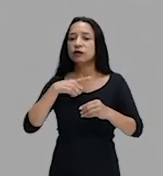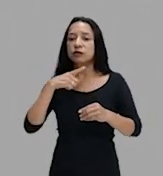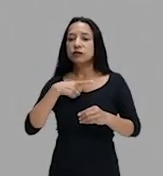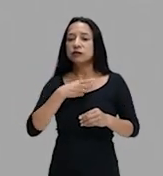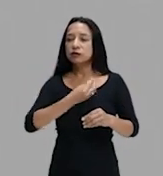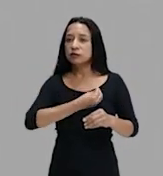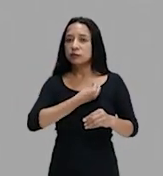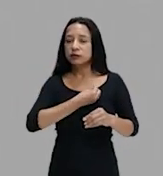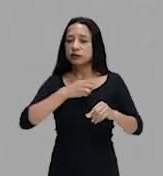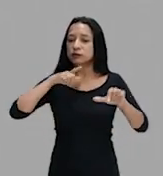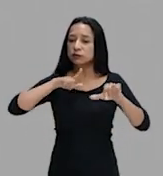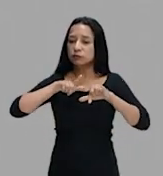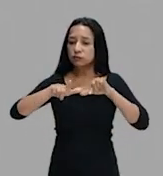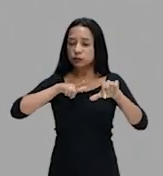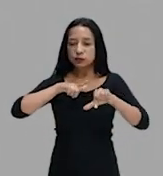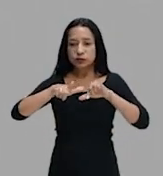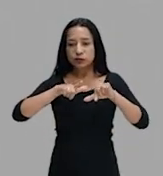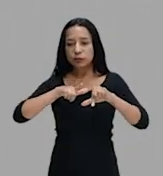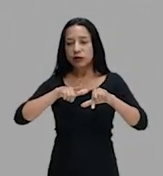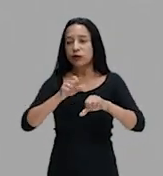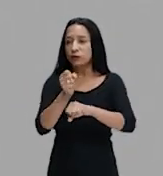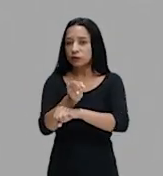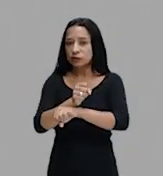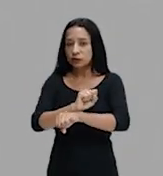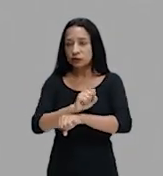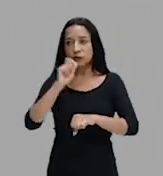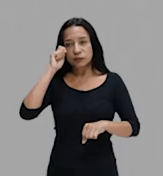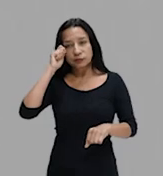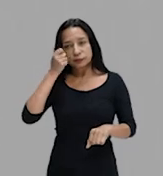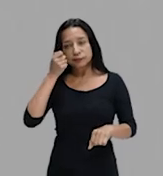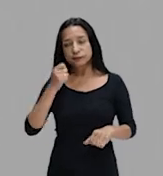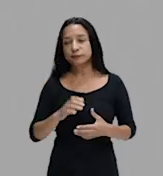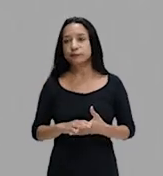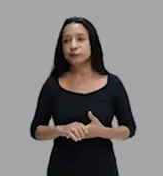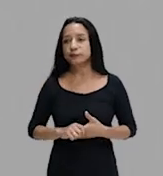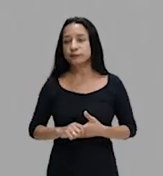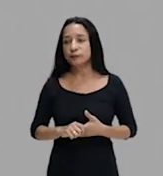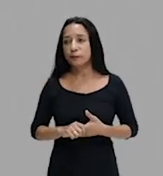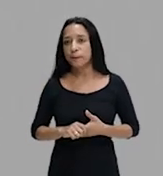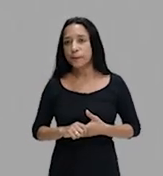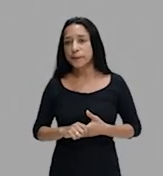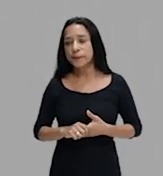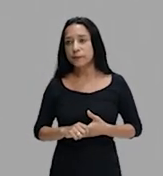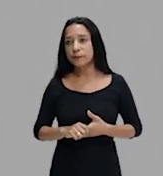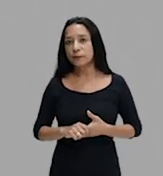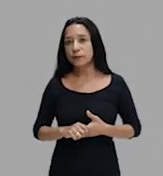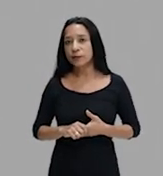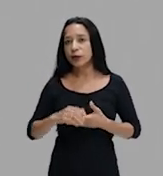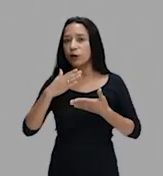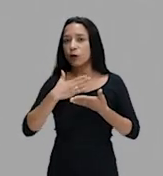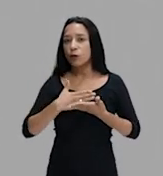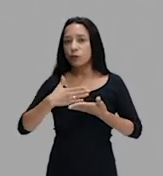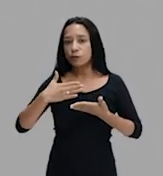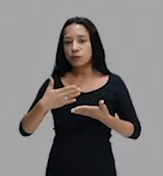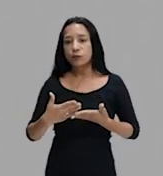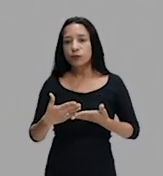presença do trabalho escravo africano. E a partir desse tráfico negreiro